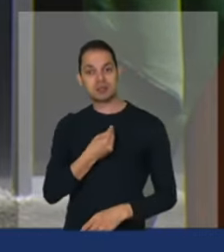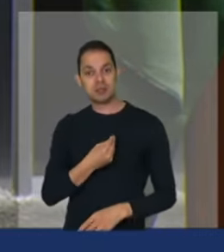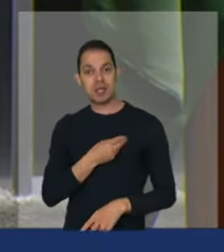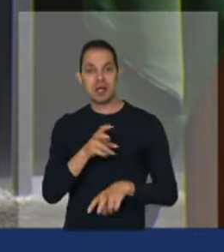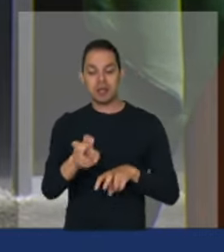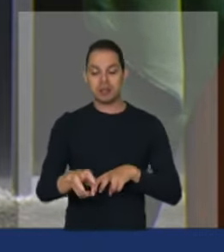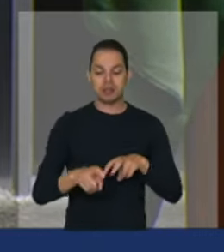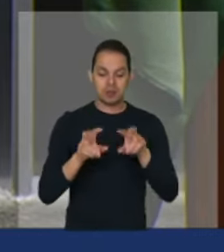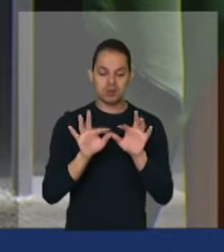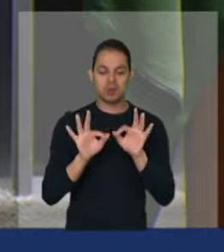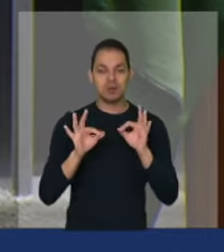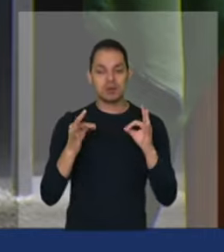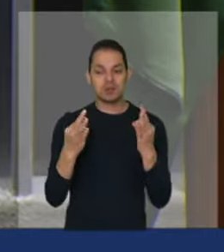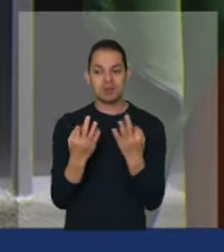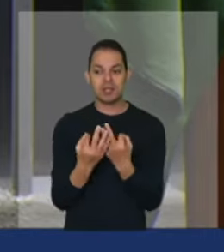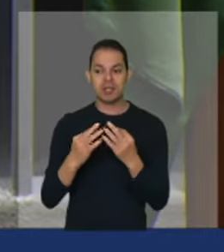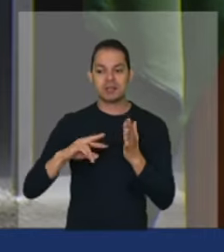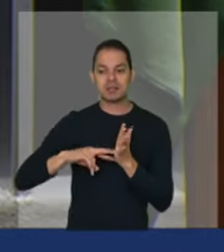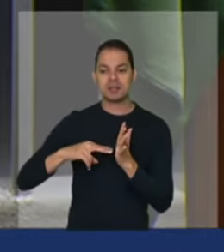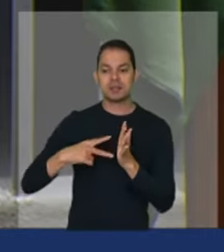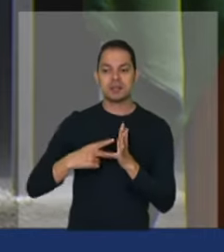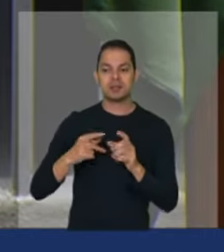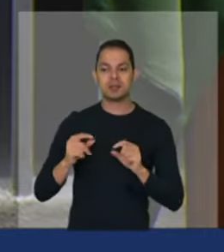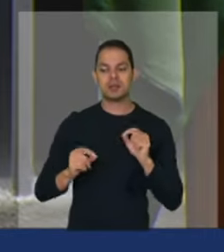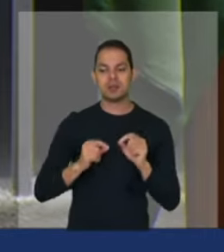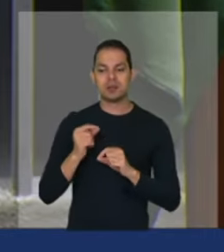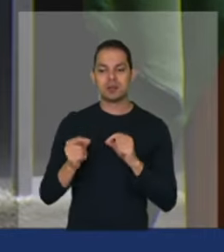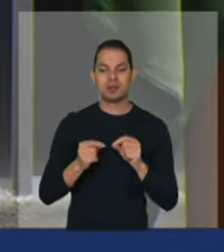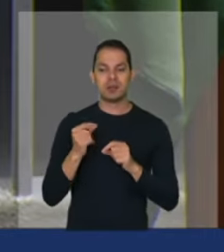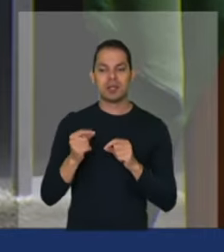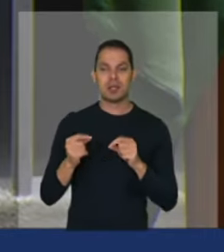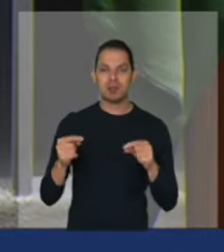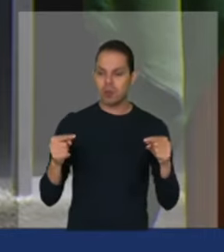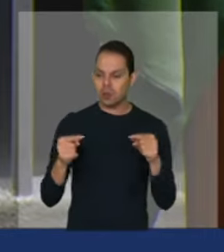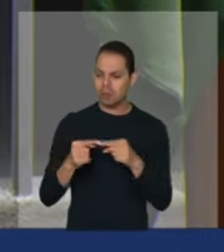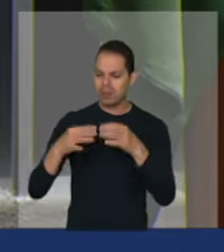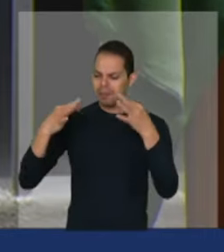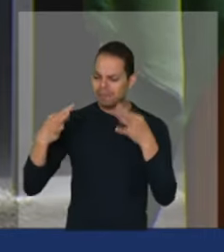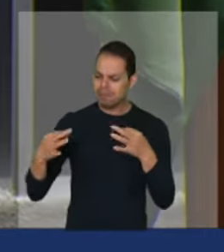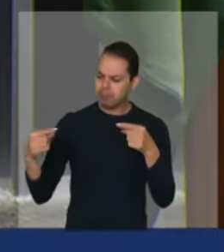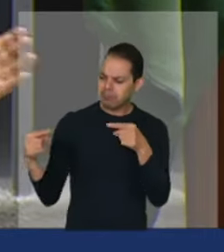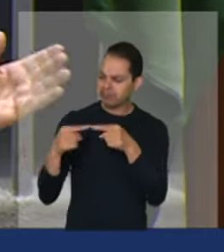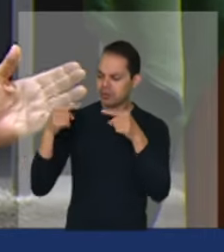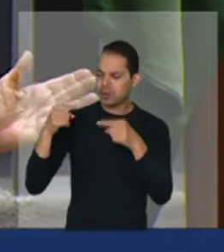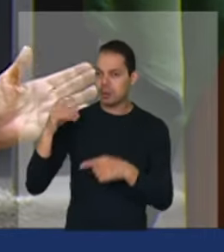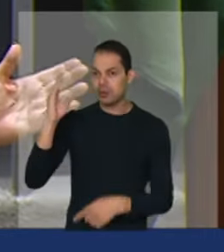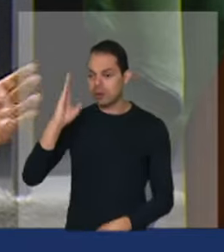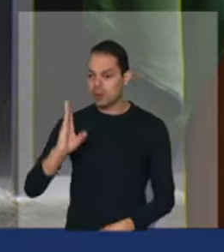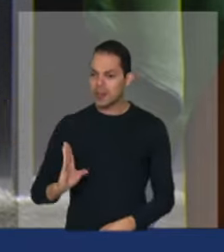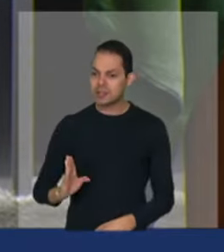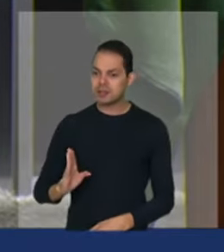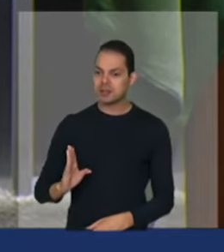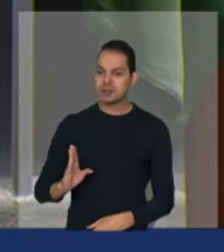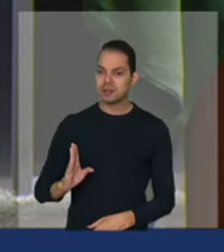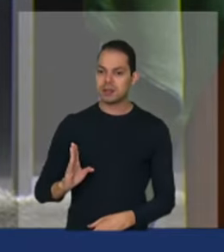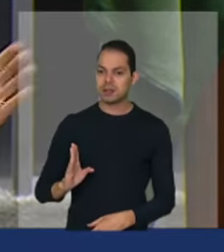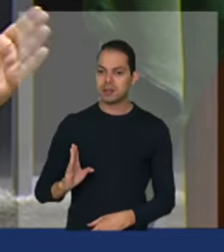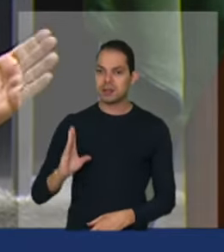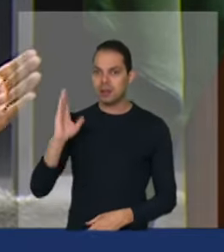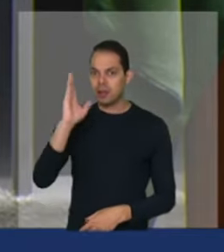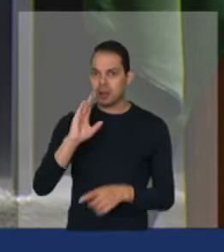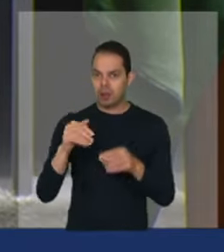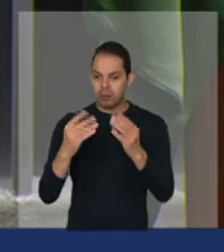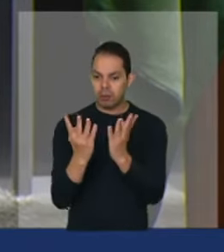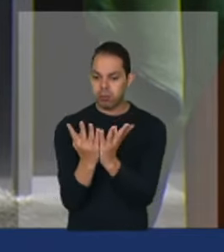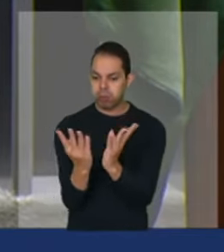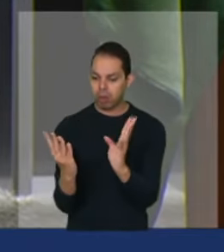significa significa a cara deste Brasil este não pode ser um Brasil que cabe dentro de cercas este não